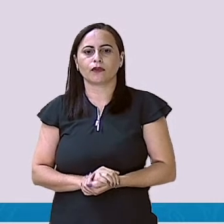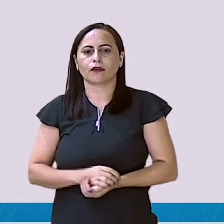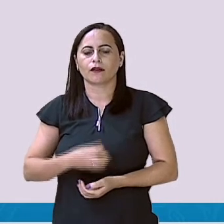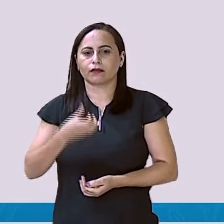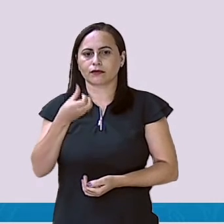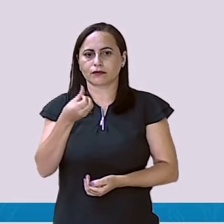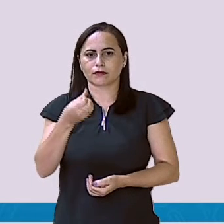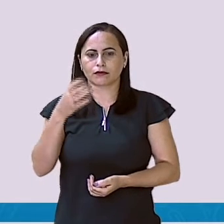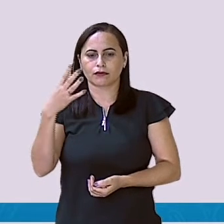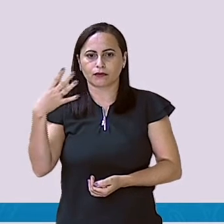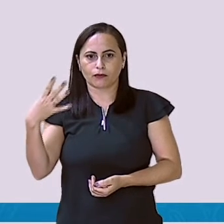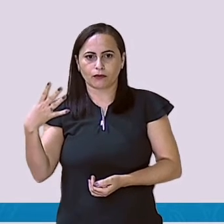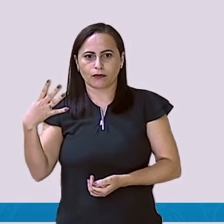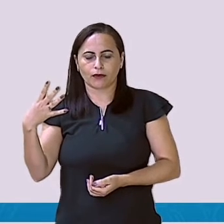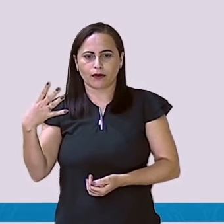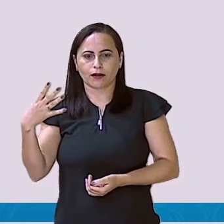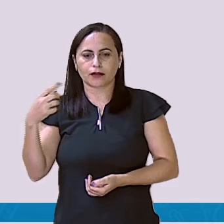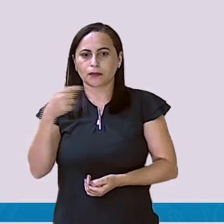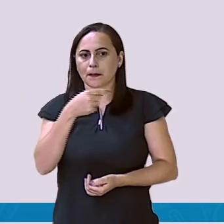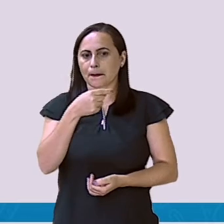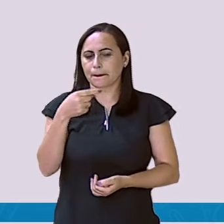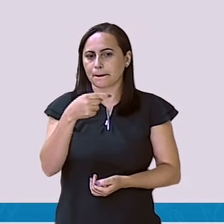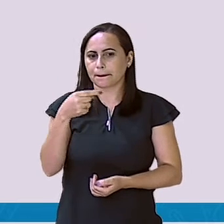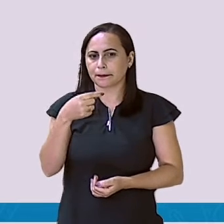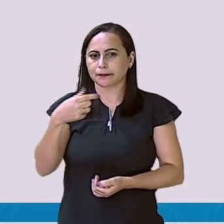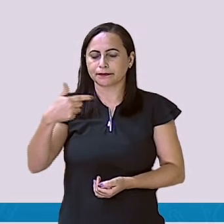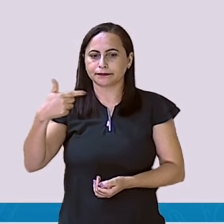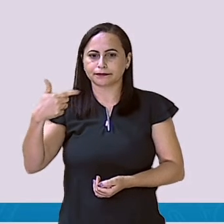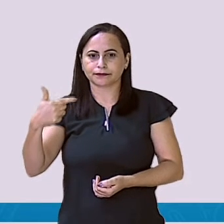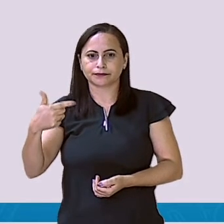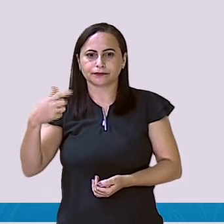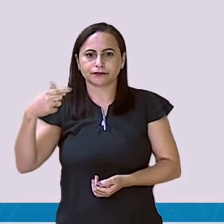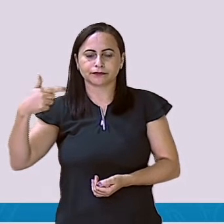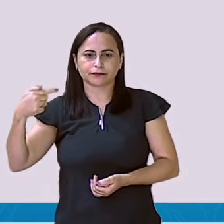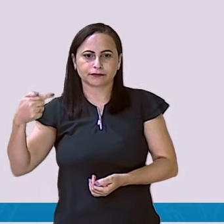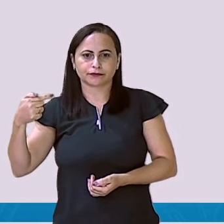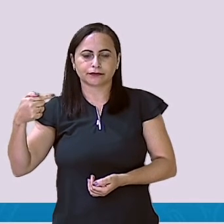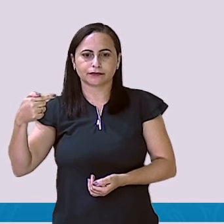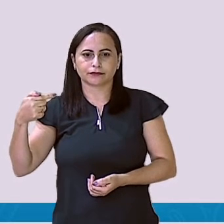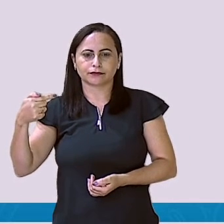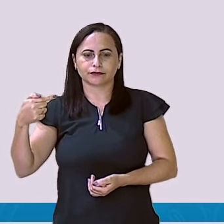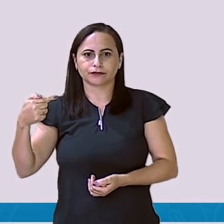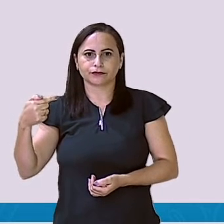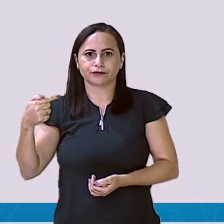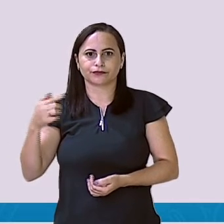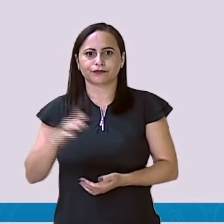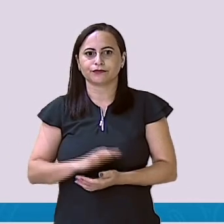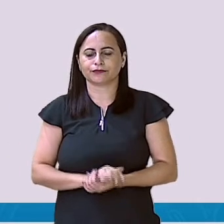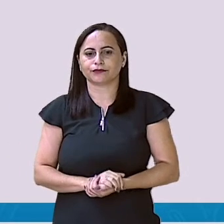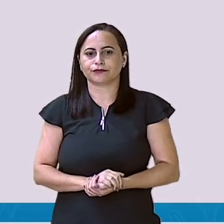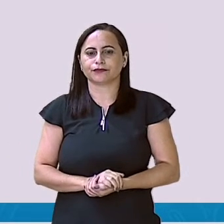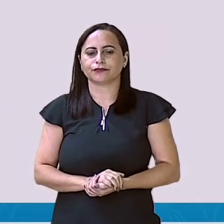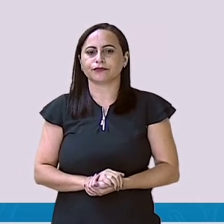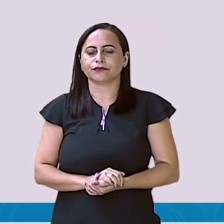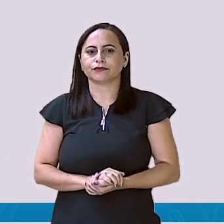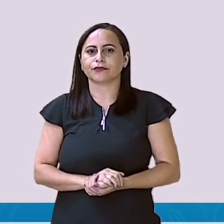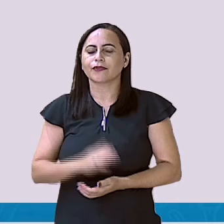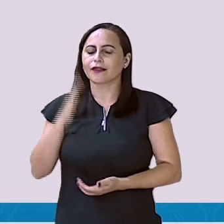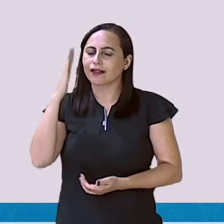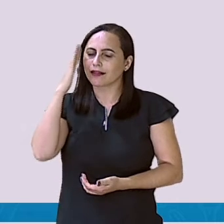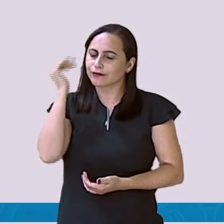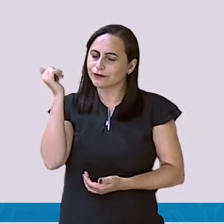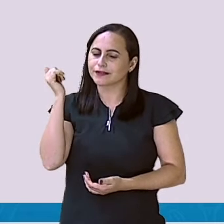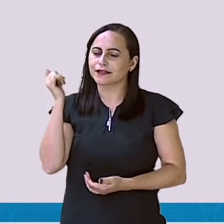com a diferença daquilo que me foi adicionado, olha. E aí, eu vou